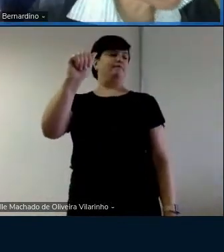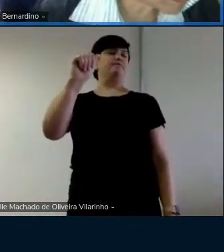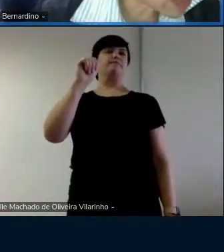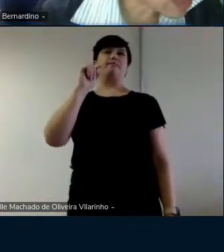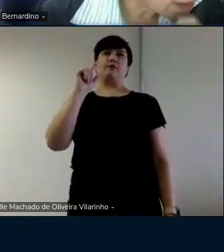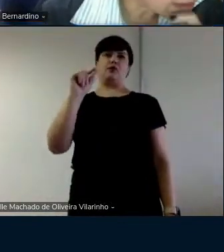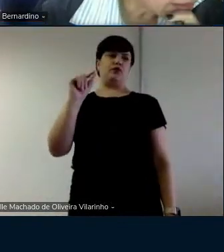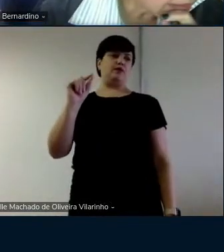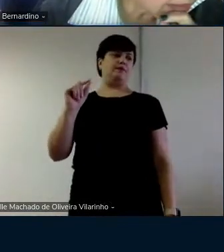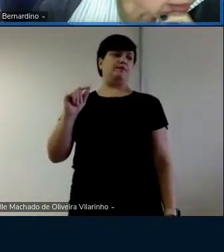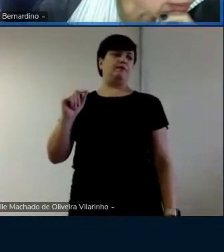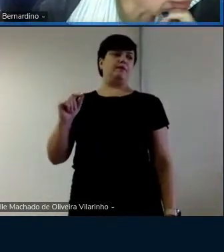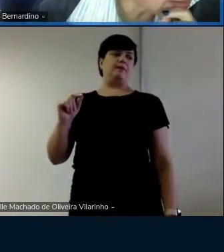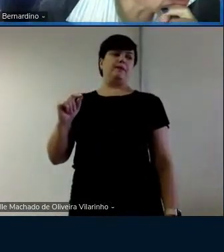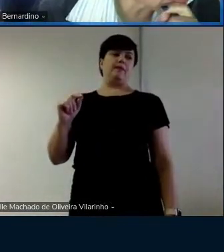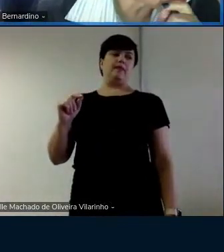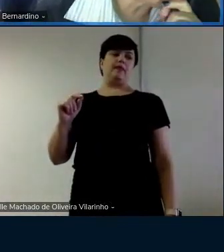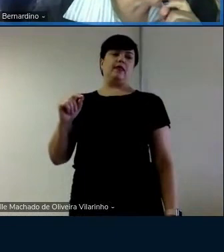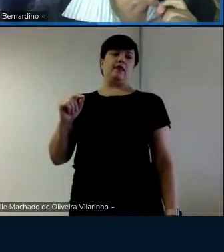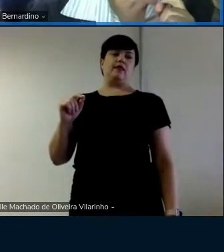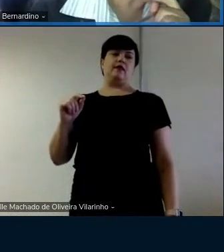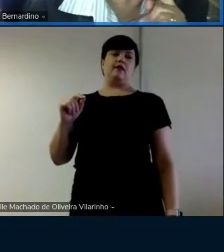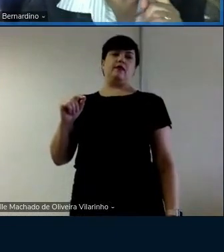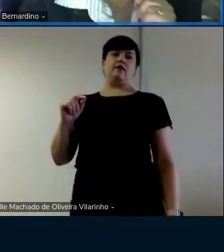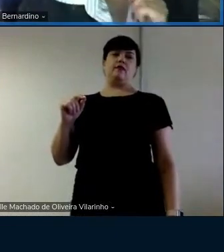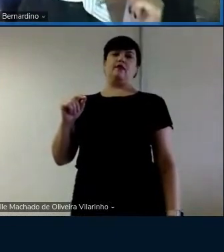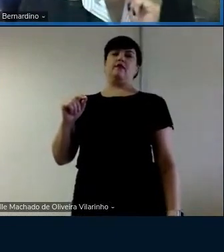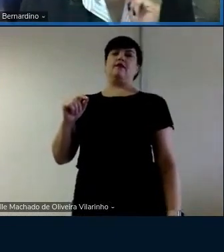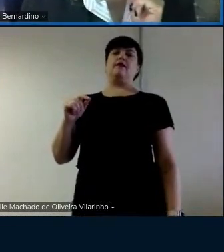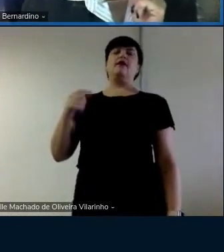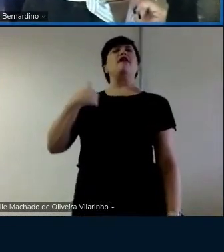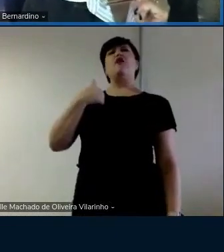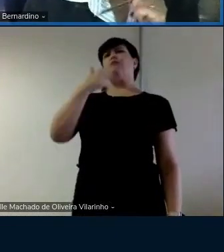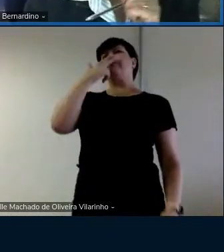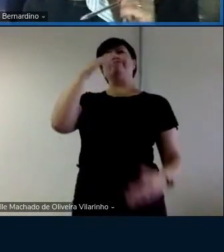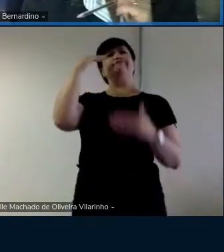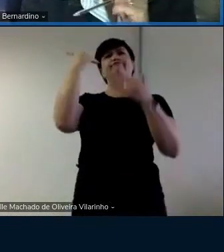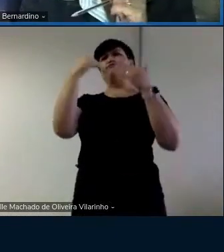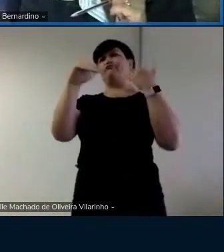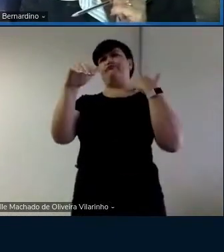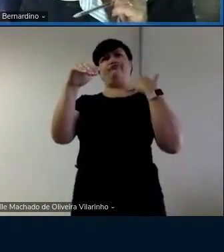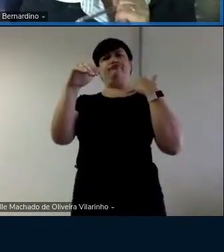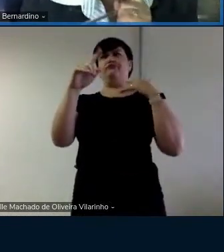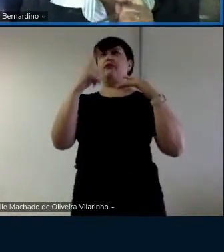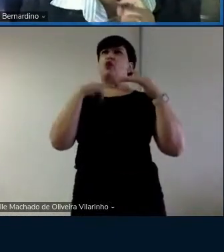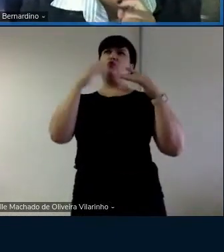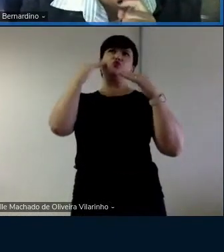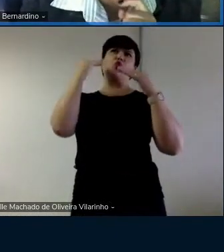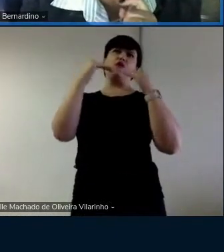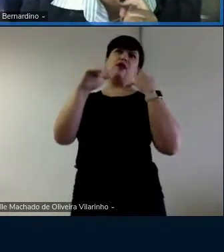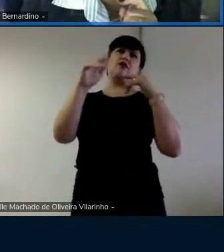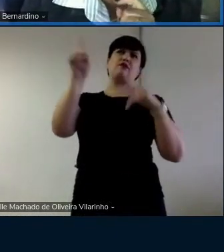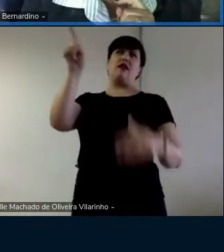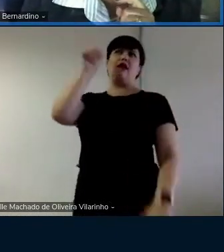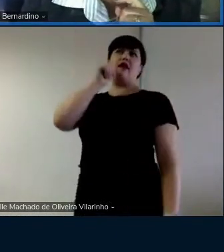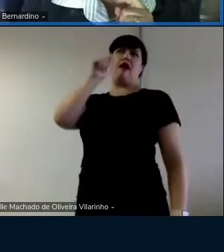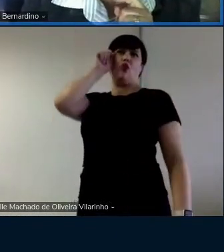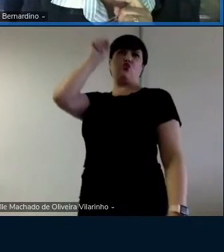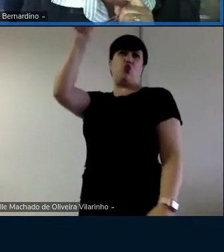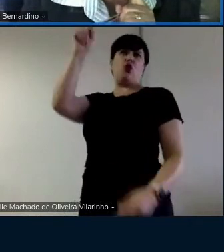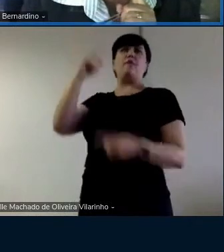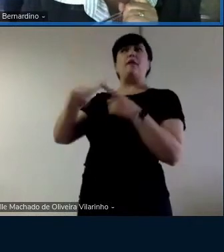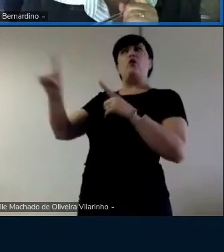eu discordei, mas eu discordei da autora, mas eu gostaria que você